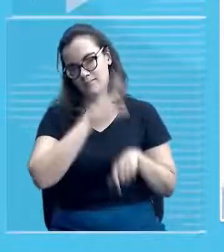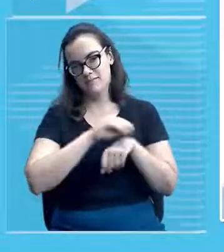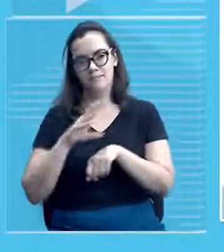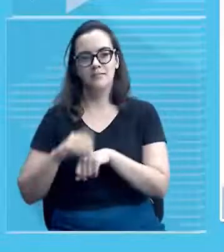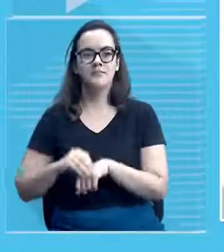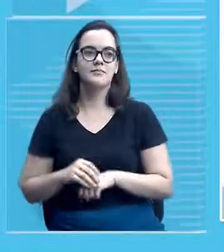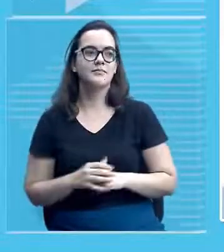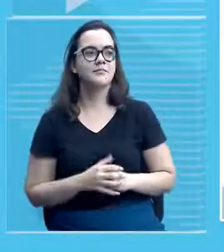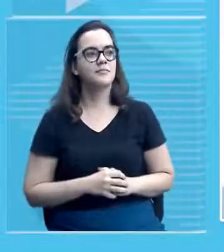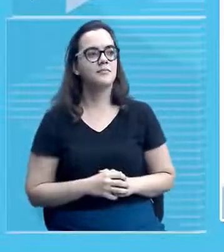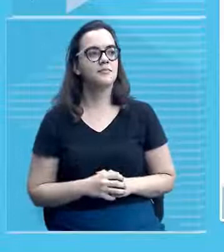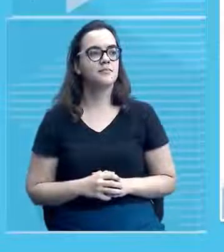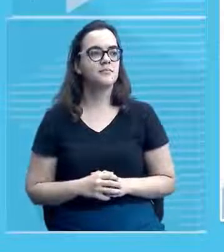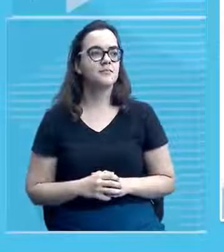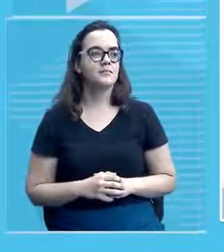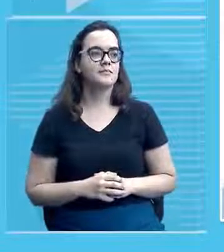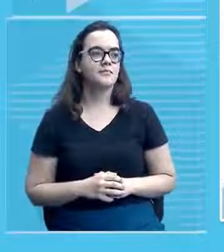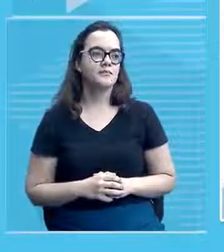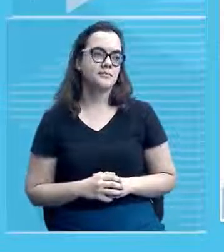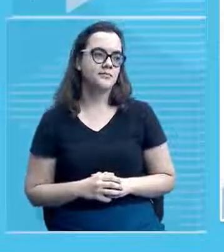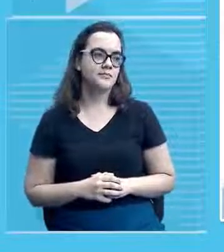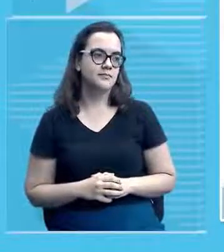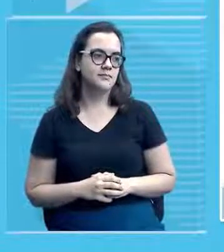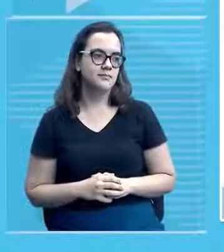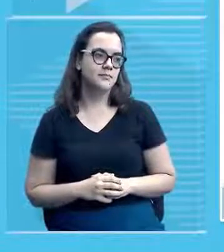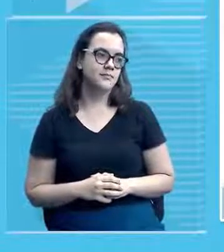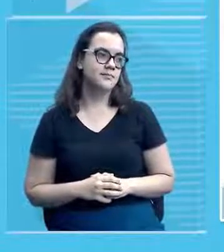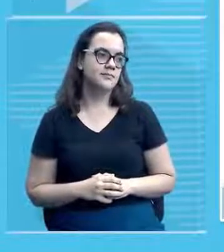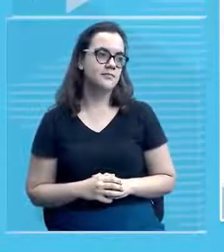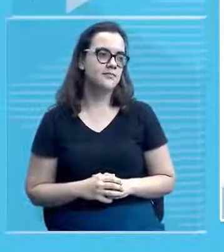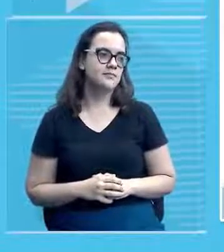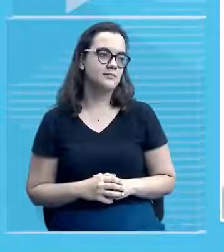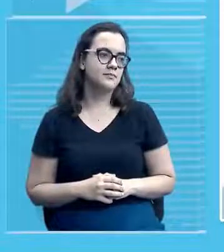esquerda do seu vídeo é a igreja tá?